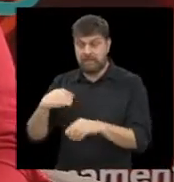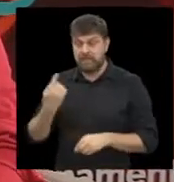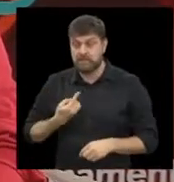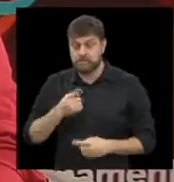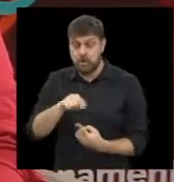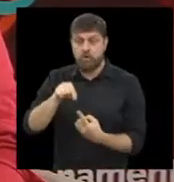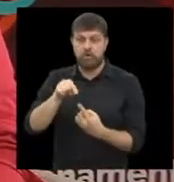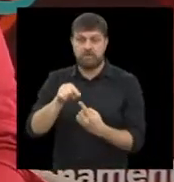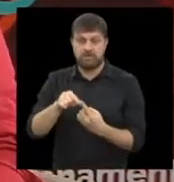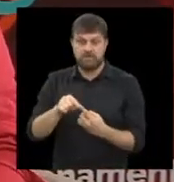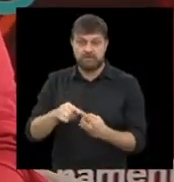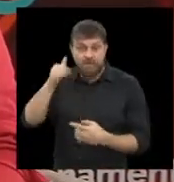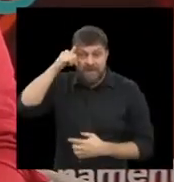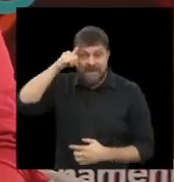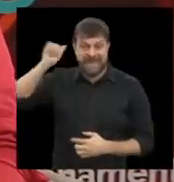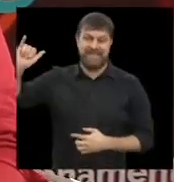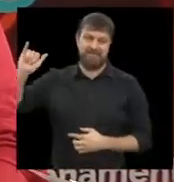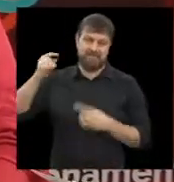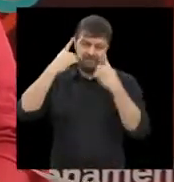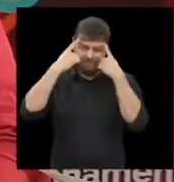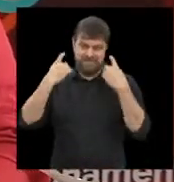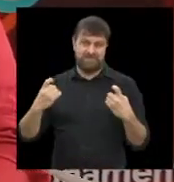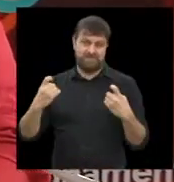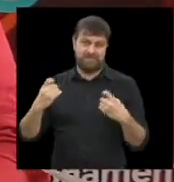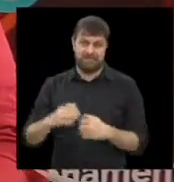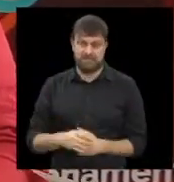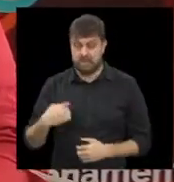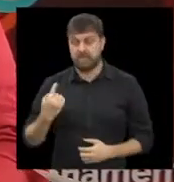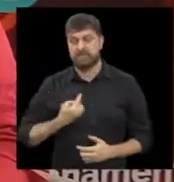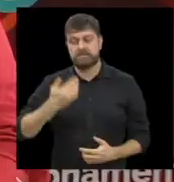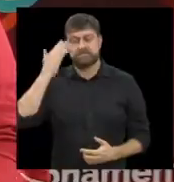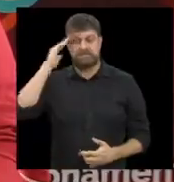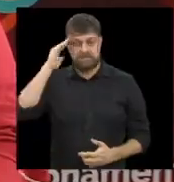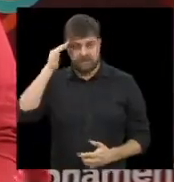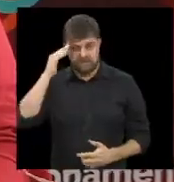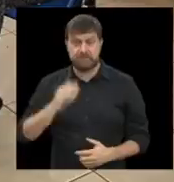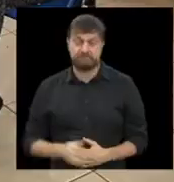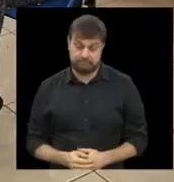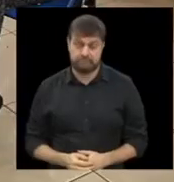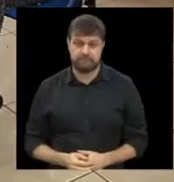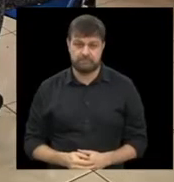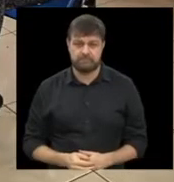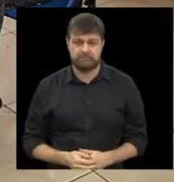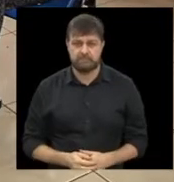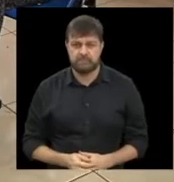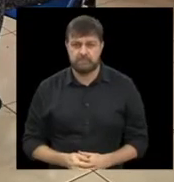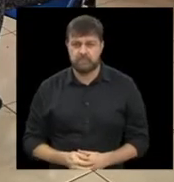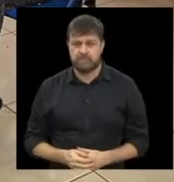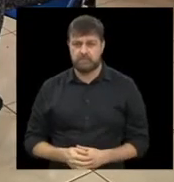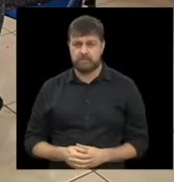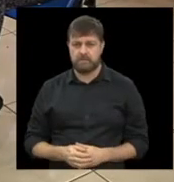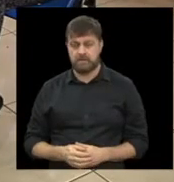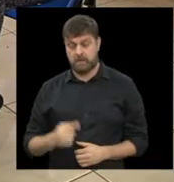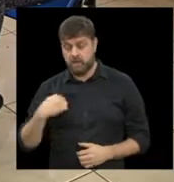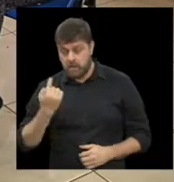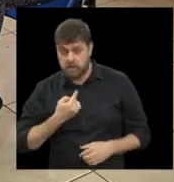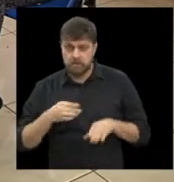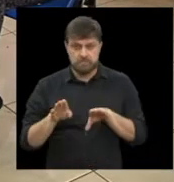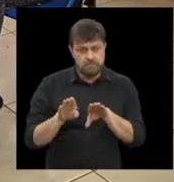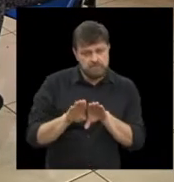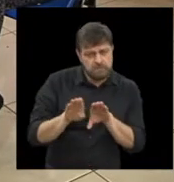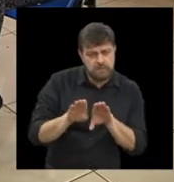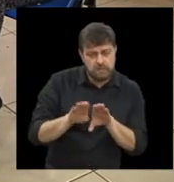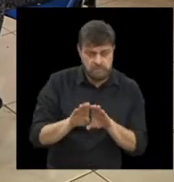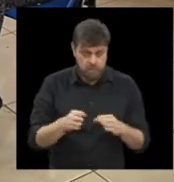porque a gente está entendendo isso. Então, sentido também, hoje nós